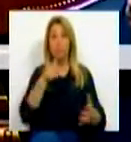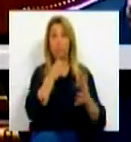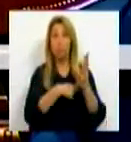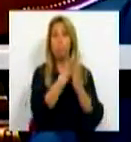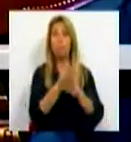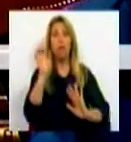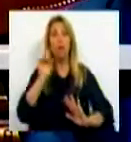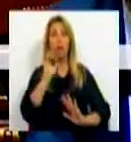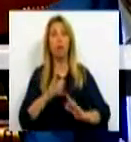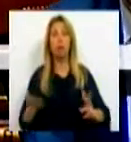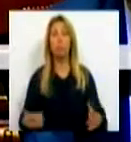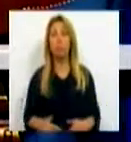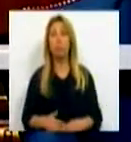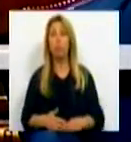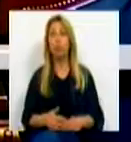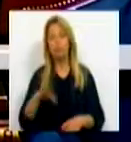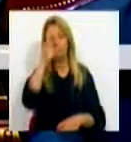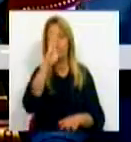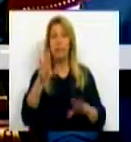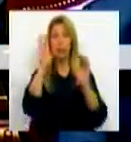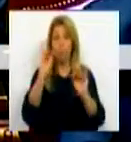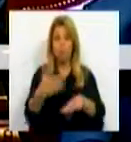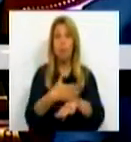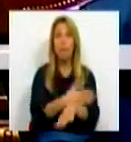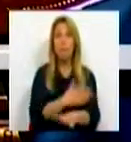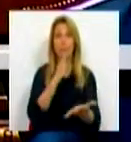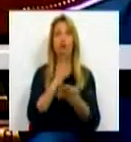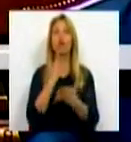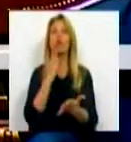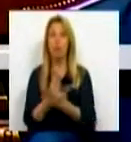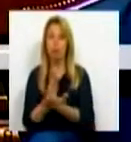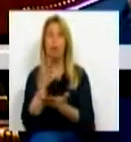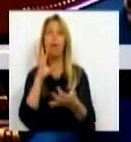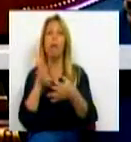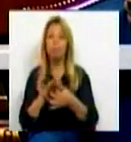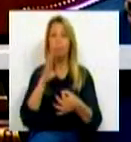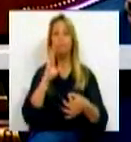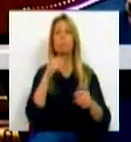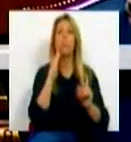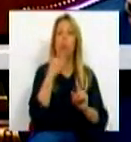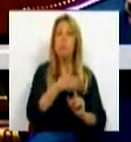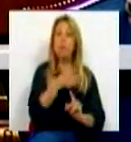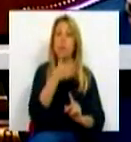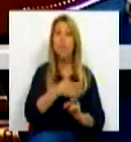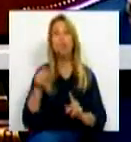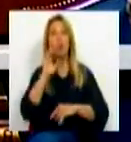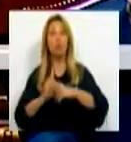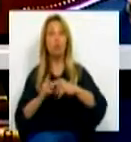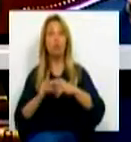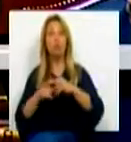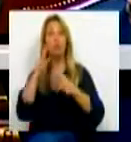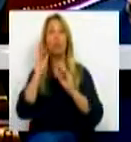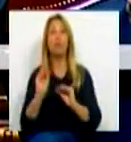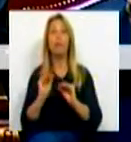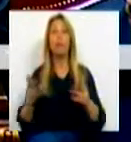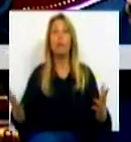Como sabe, a educação pré-escolar é altamente preditiva entre a frequência e o sucesso educativo. E, nesse sentido, estamos também